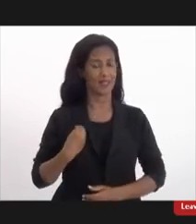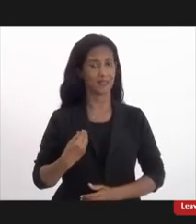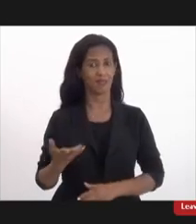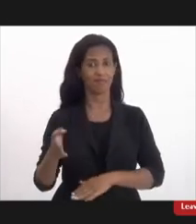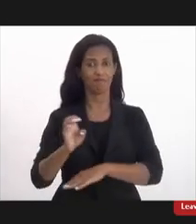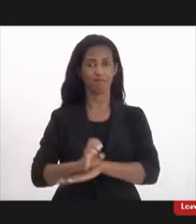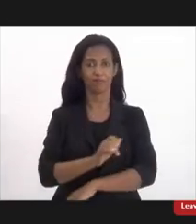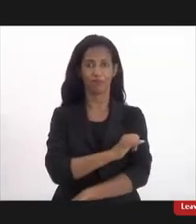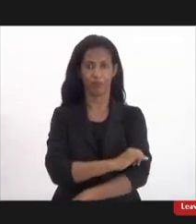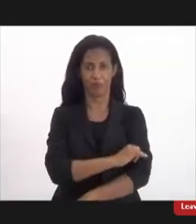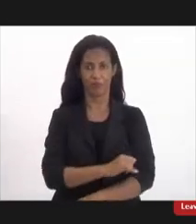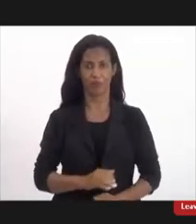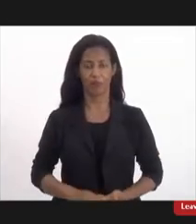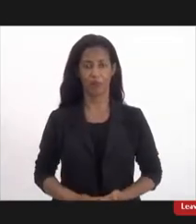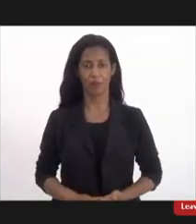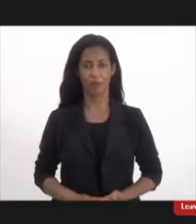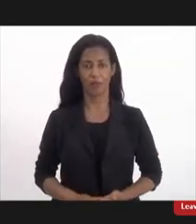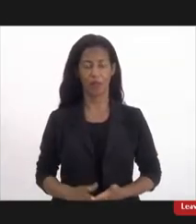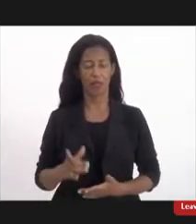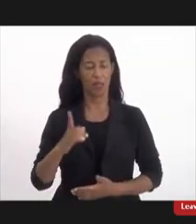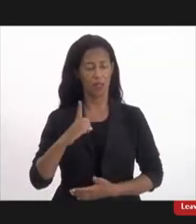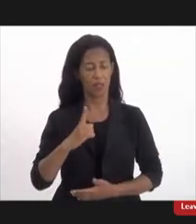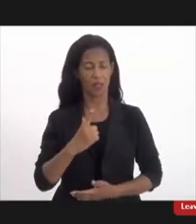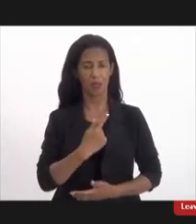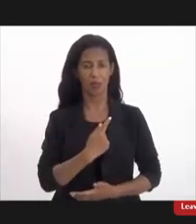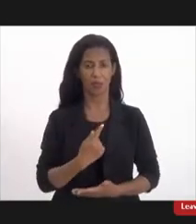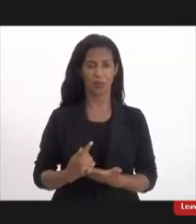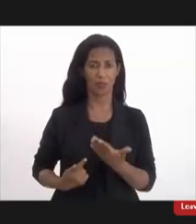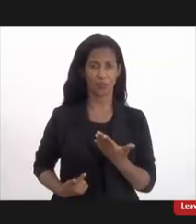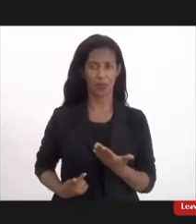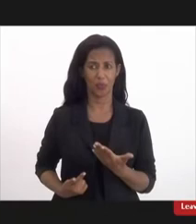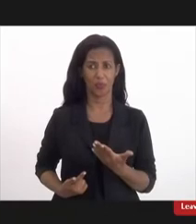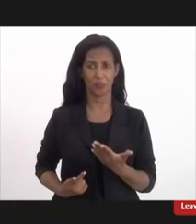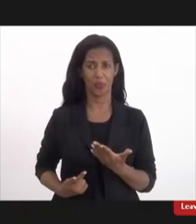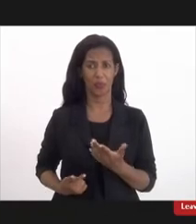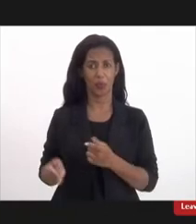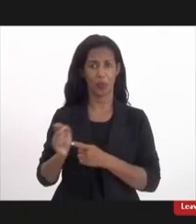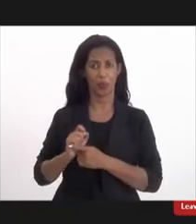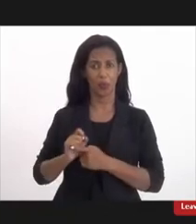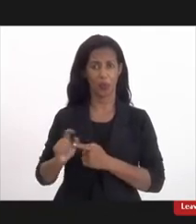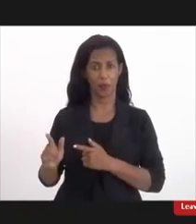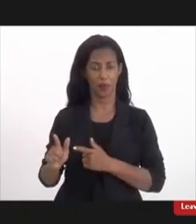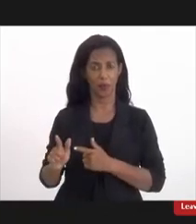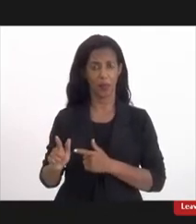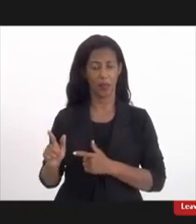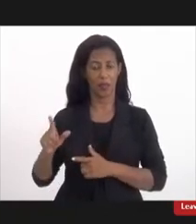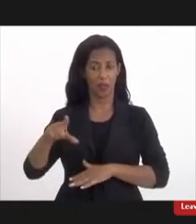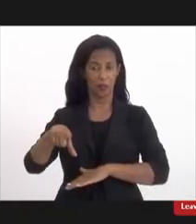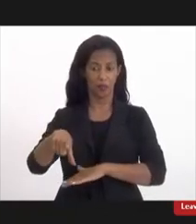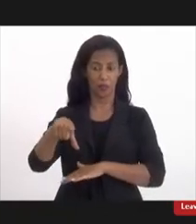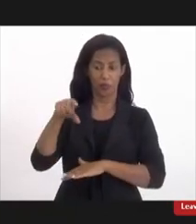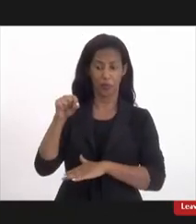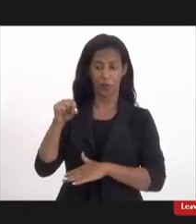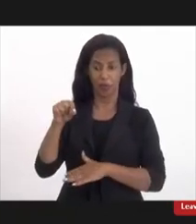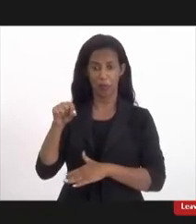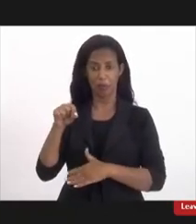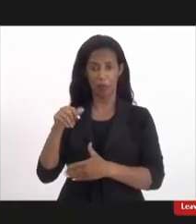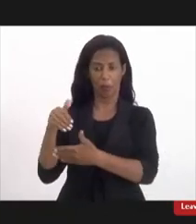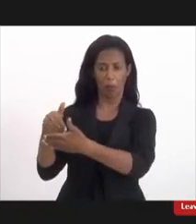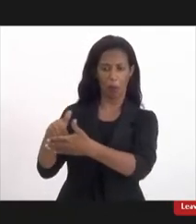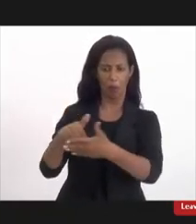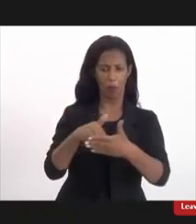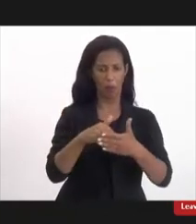estado do Rio de Janeiro. Que tem um governador que foi impeachment, né? Ele foi eleito, mas ele foi